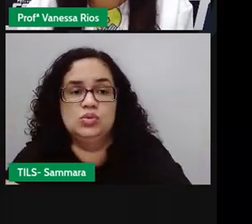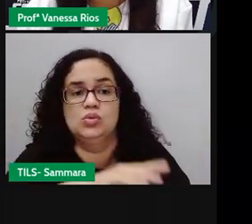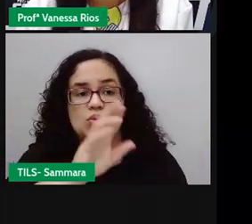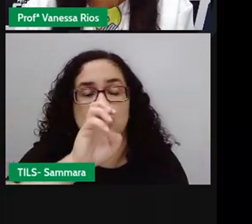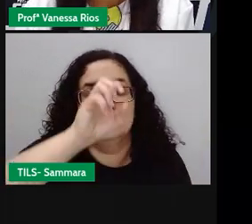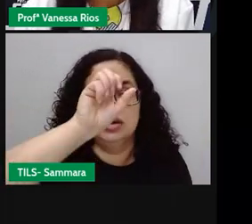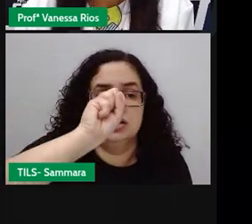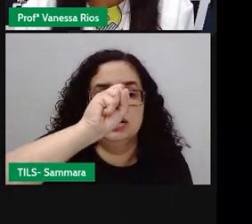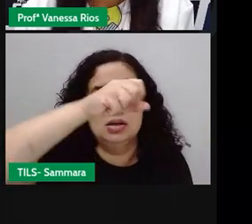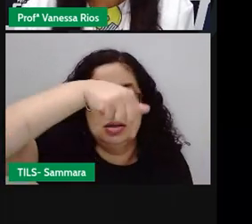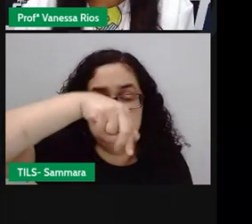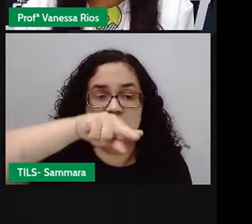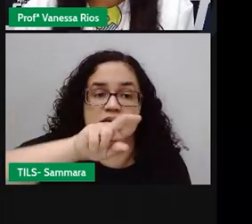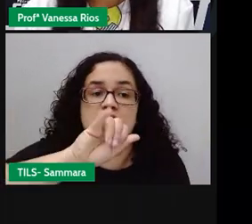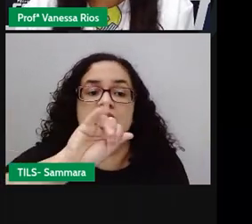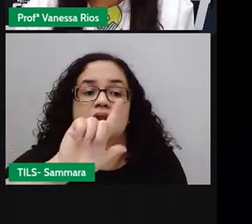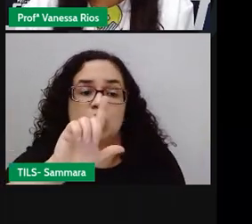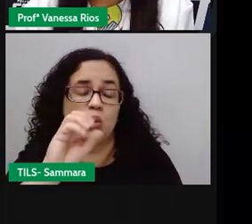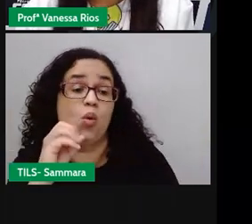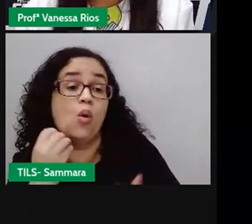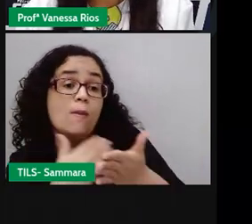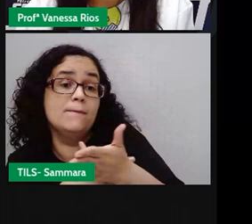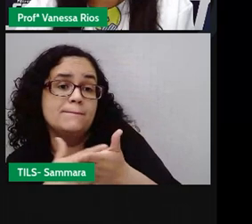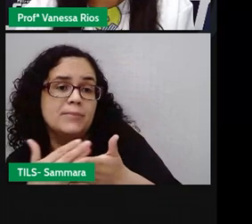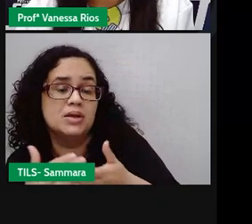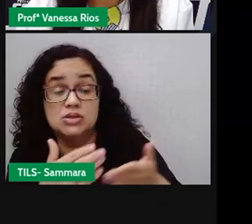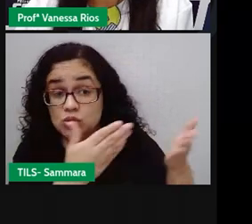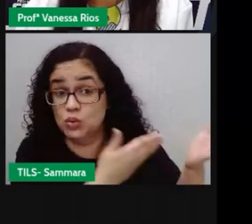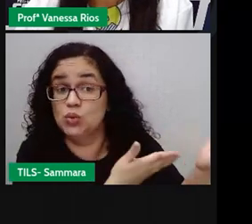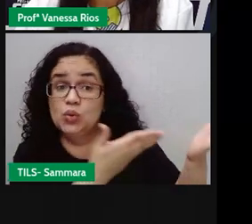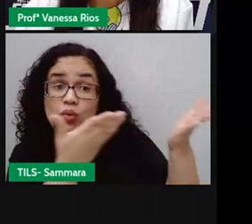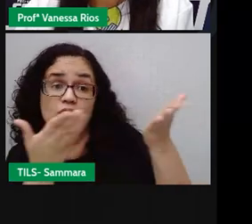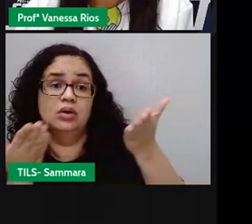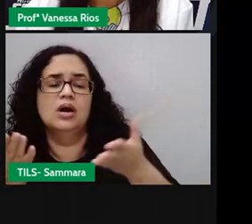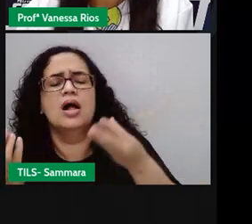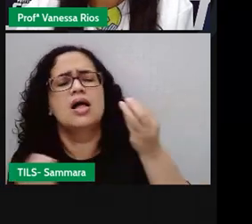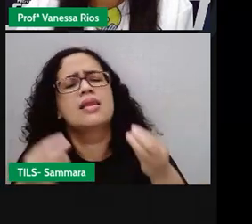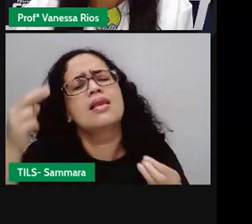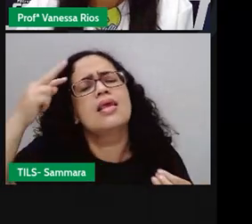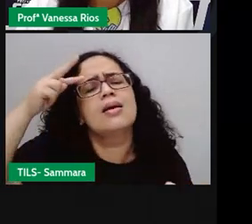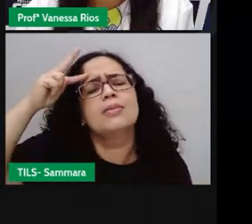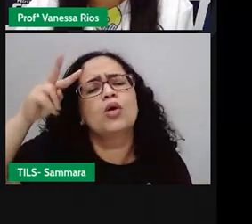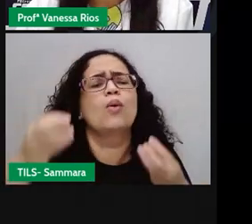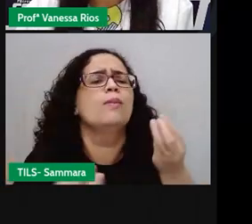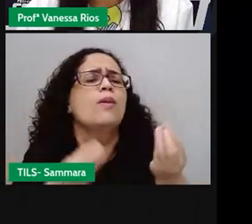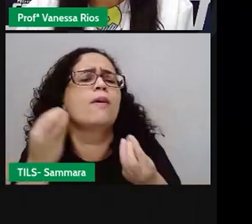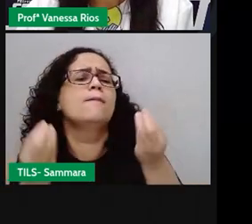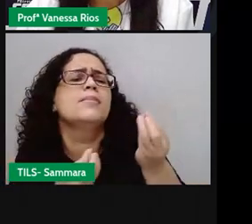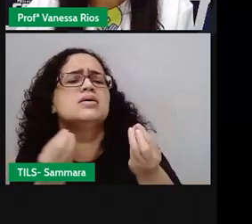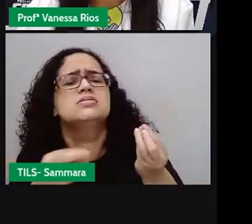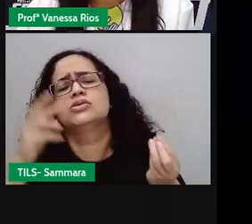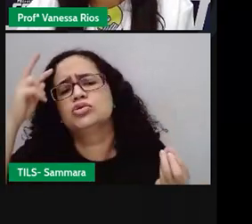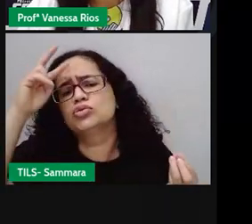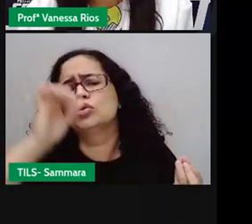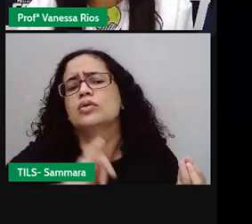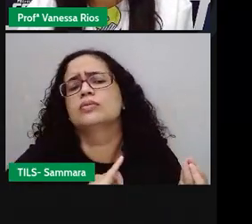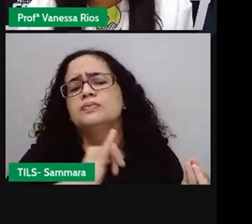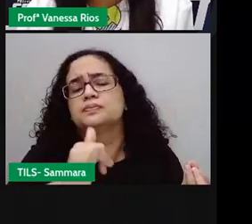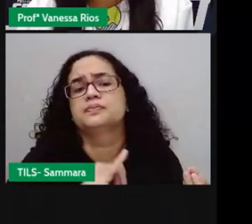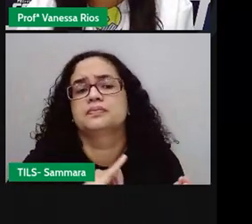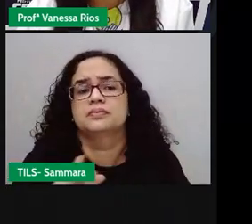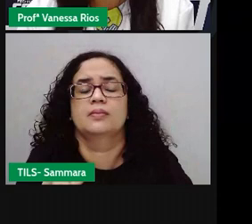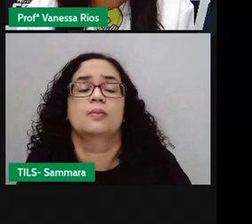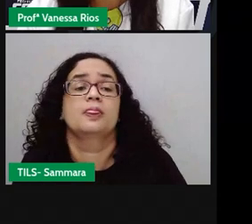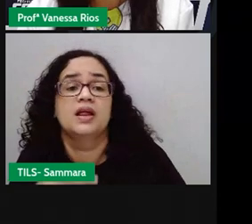esquilo. Começa com o convite. Começa como? Lembrem aí? Começa com o convite, falando sobre